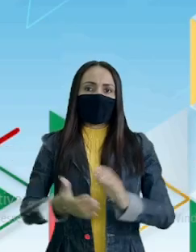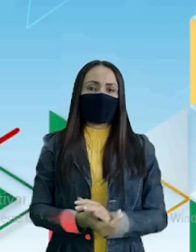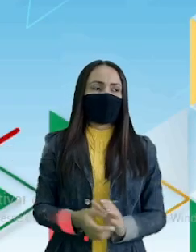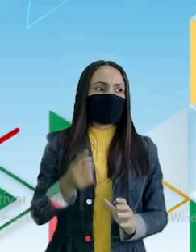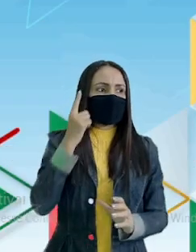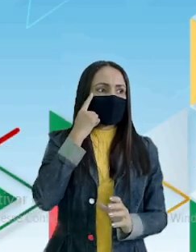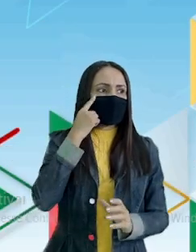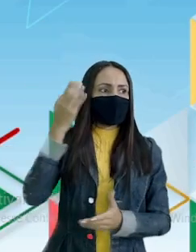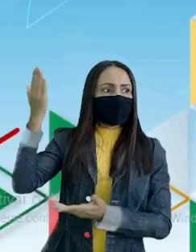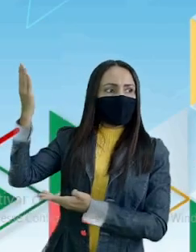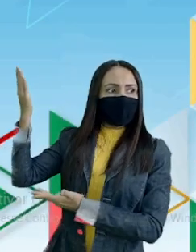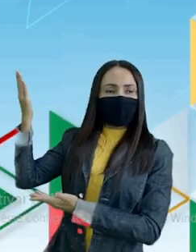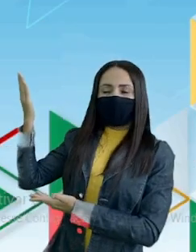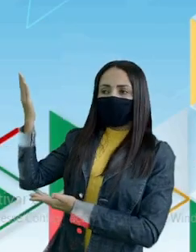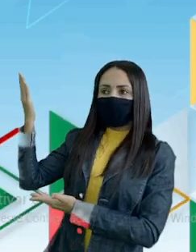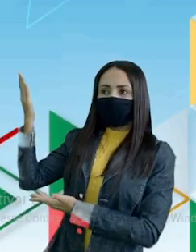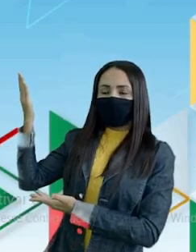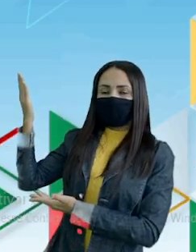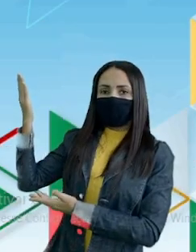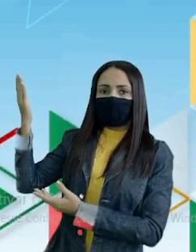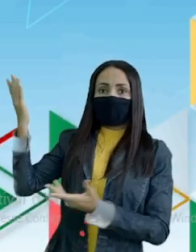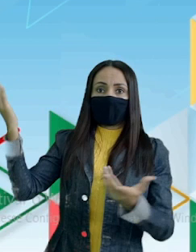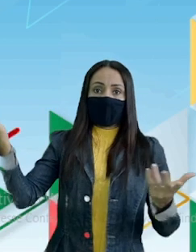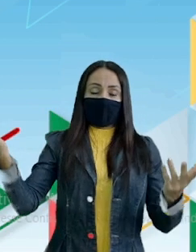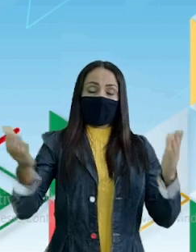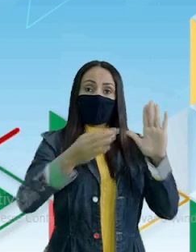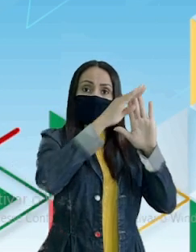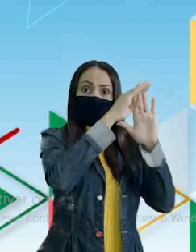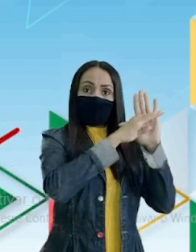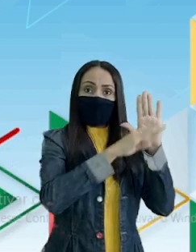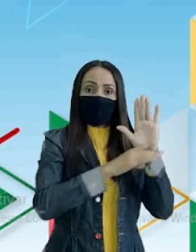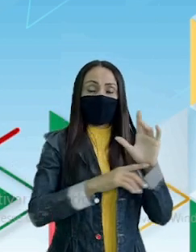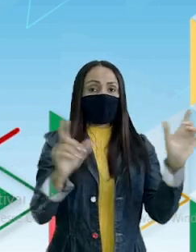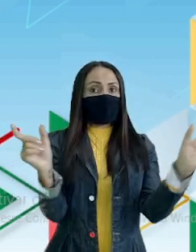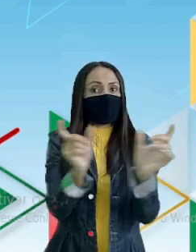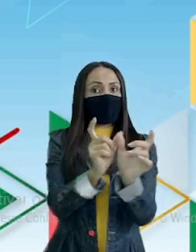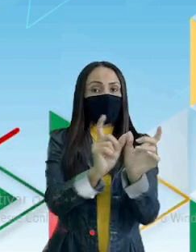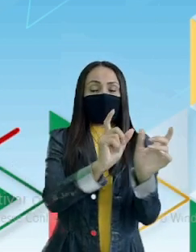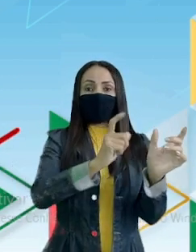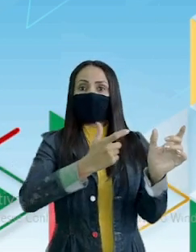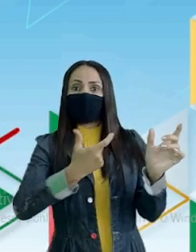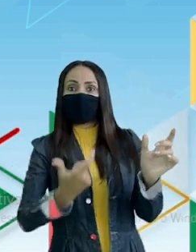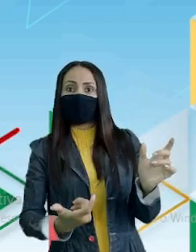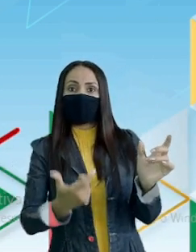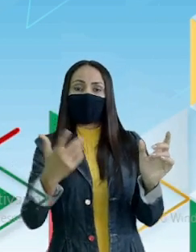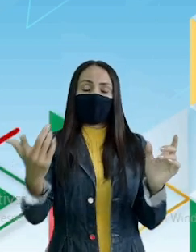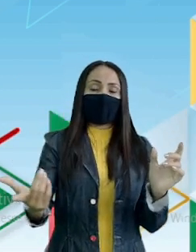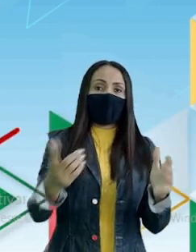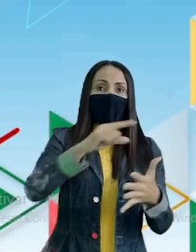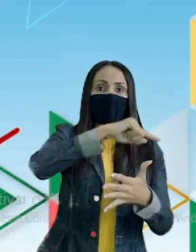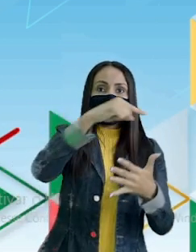na tela, vamos ver o que? Norma padrão, sinônimos, antônimos, parônimos, hipônimos e o